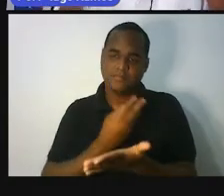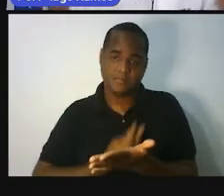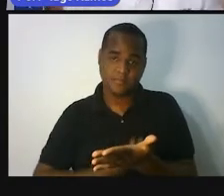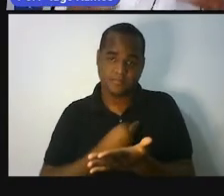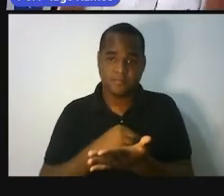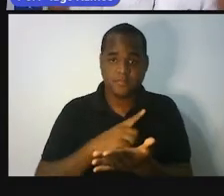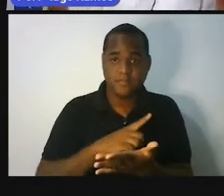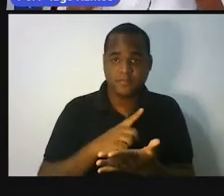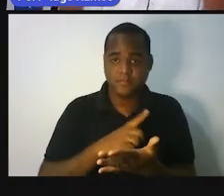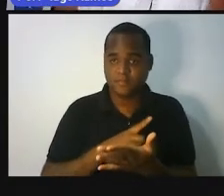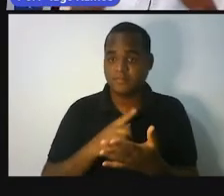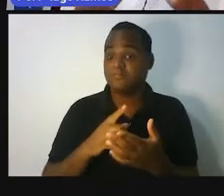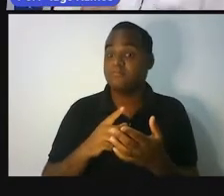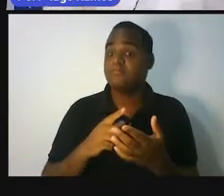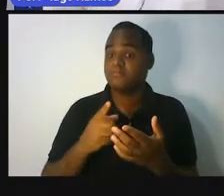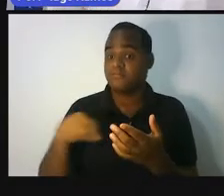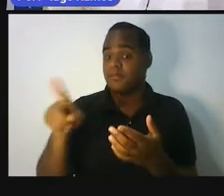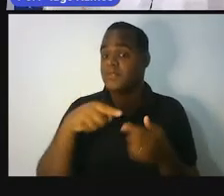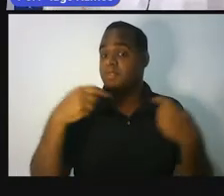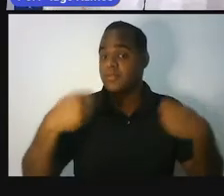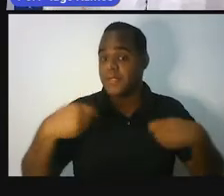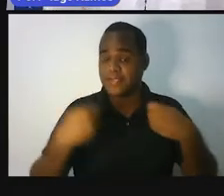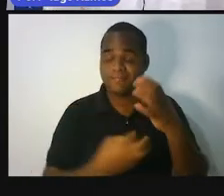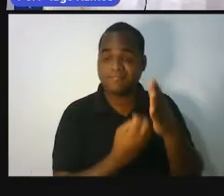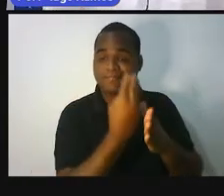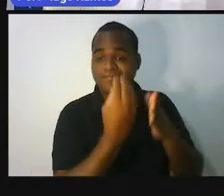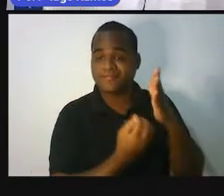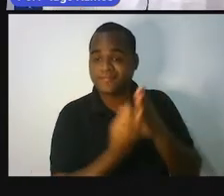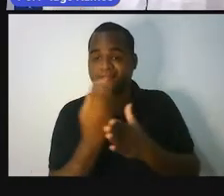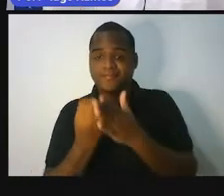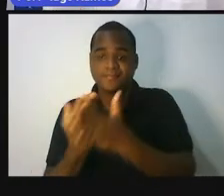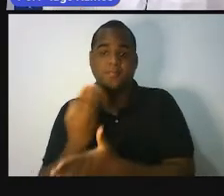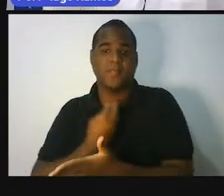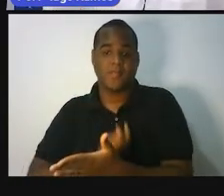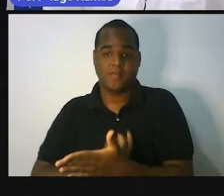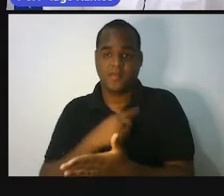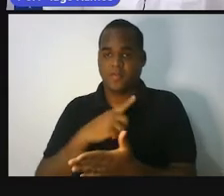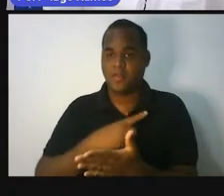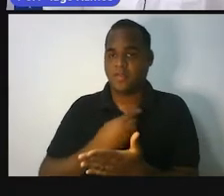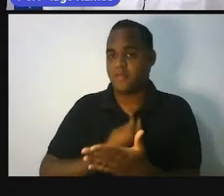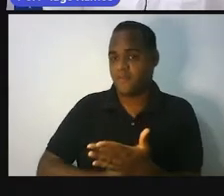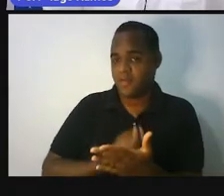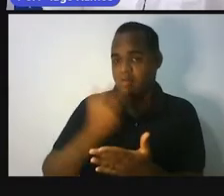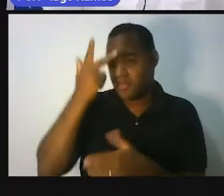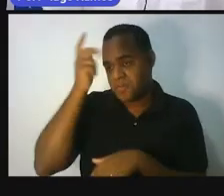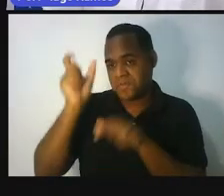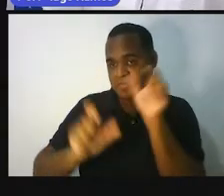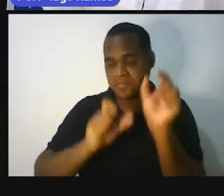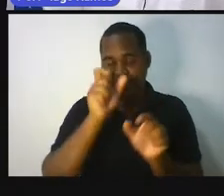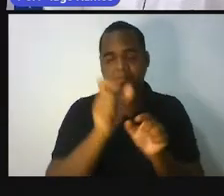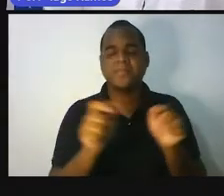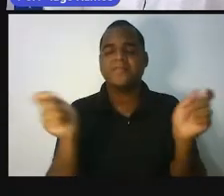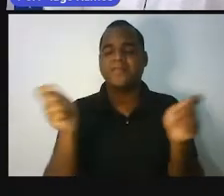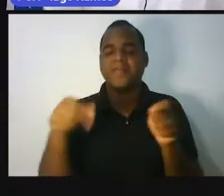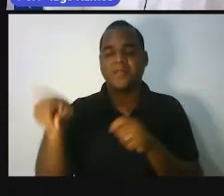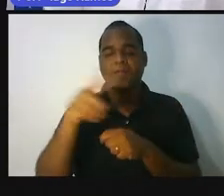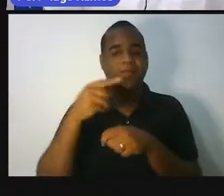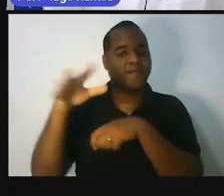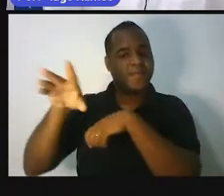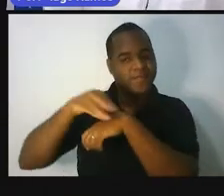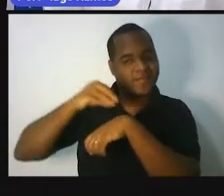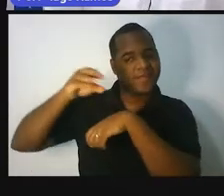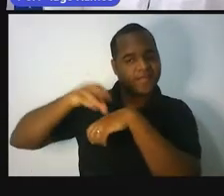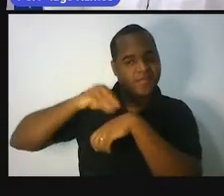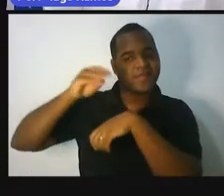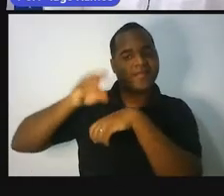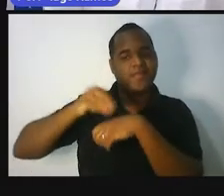com base em necessidades que foram surgindo em situações das nossas vivências como seres humanos, fomos buscando meio de,